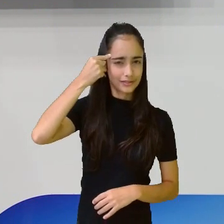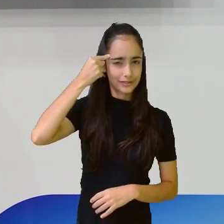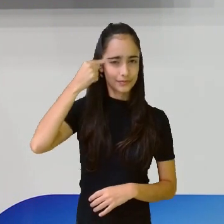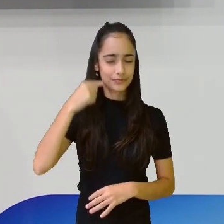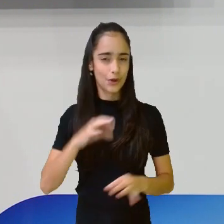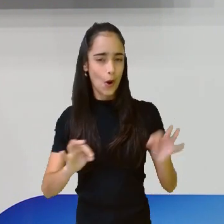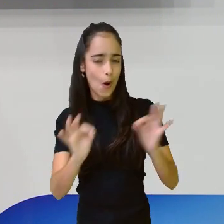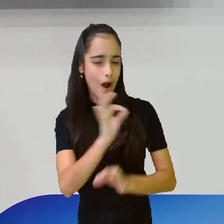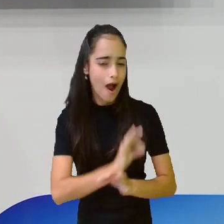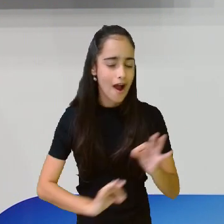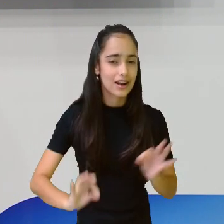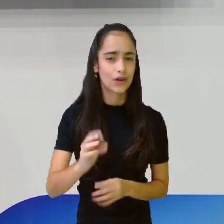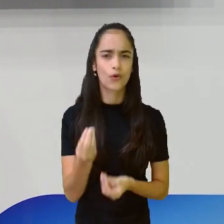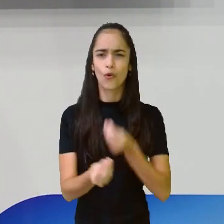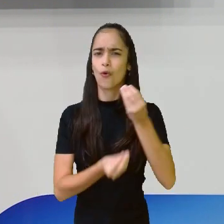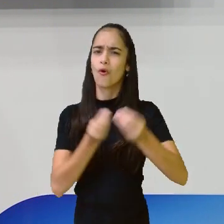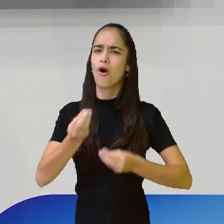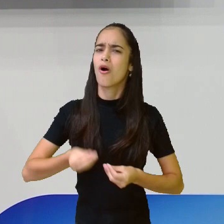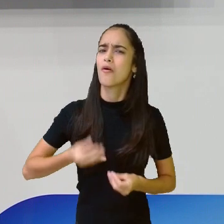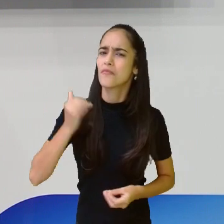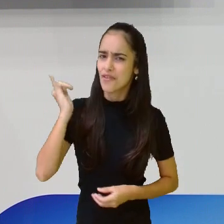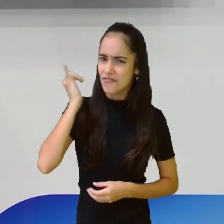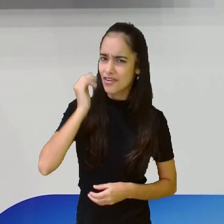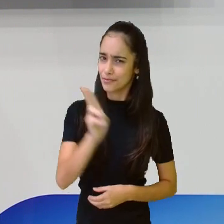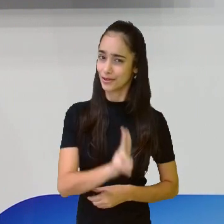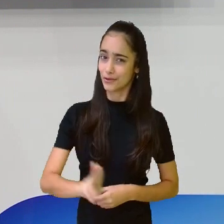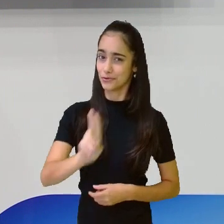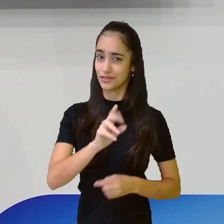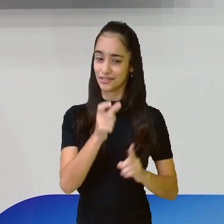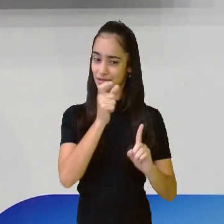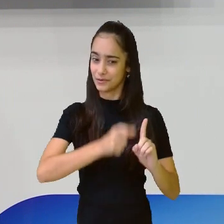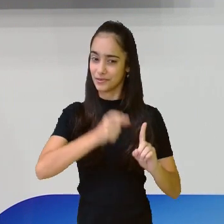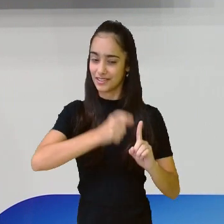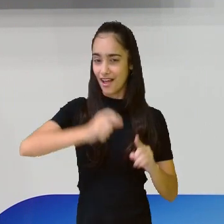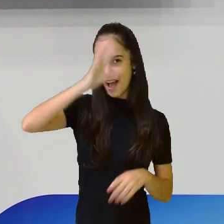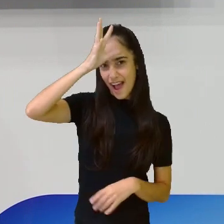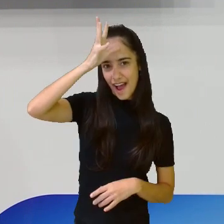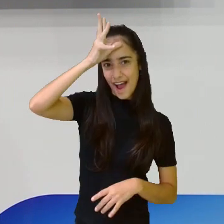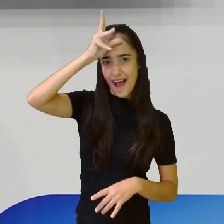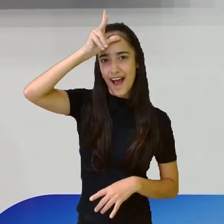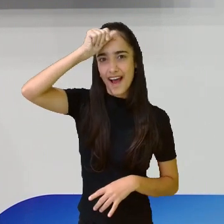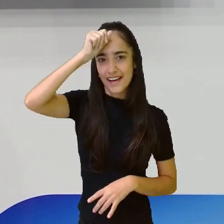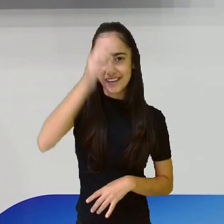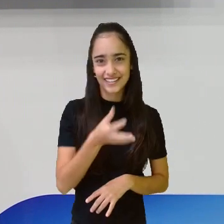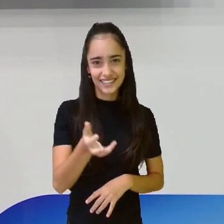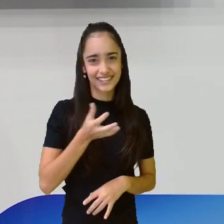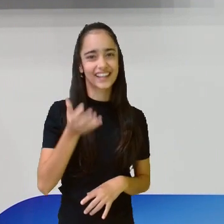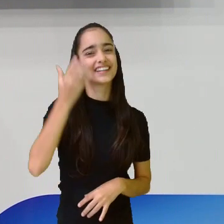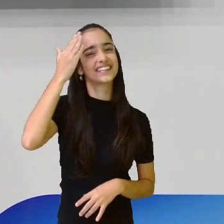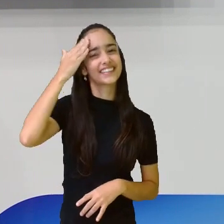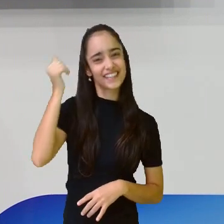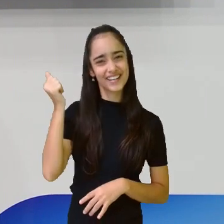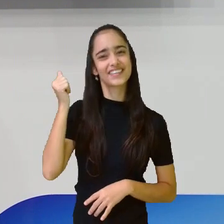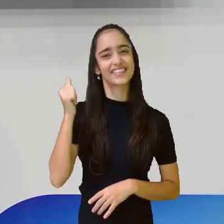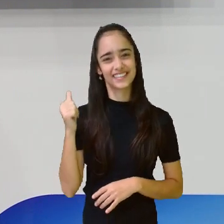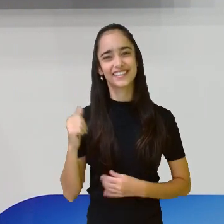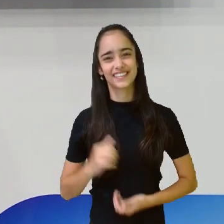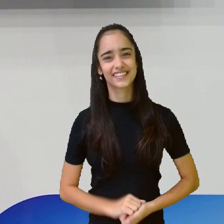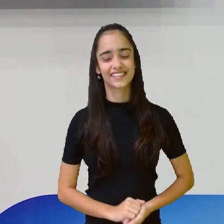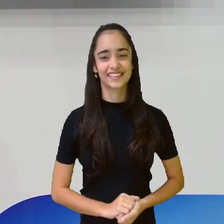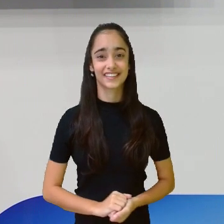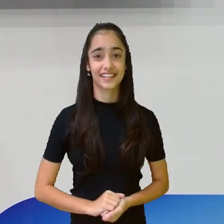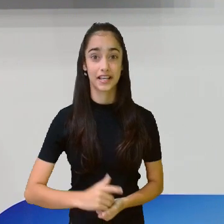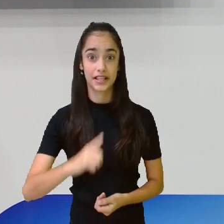pense aí como seria uma fábula com o Carijó. Ah, eu gostaria de ouvir uma fábula com a participação aí, o personagem